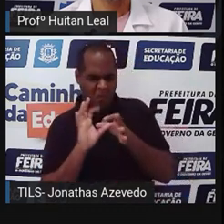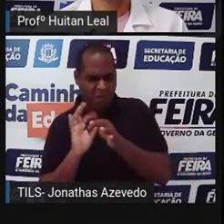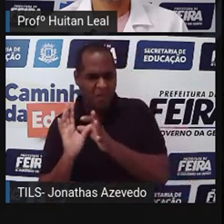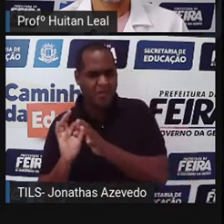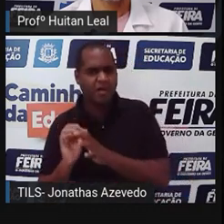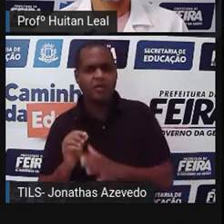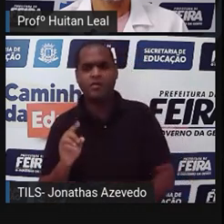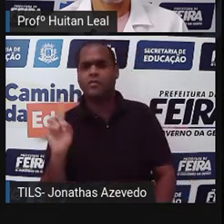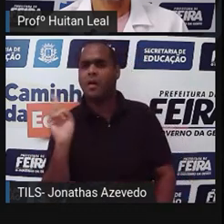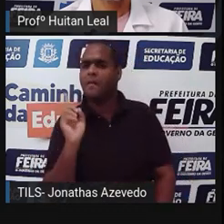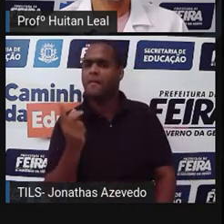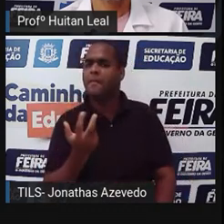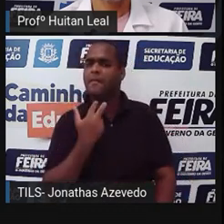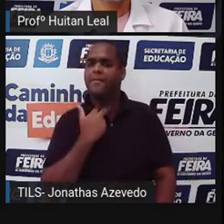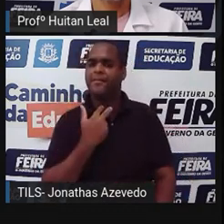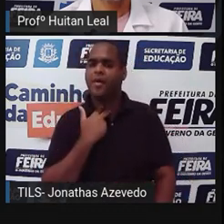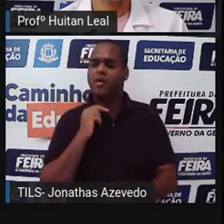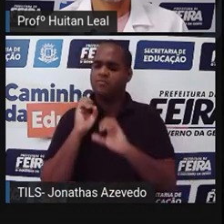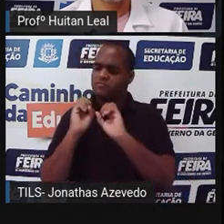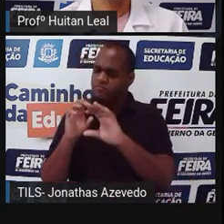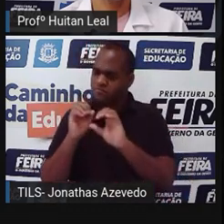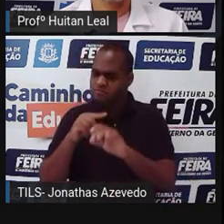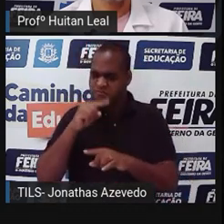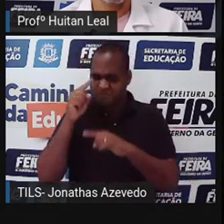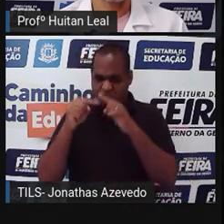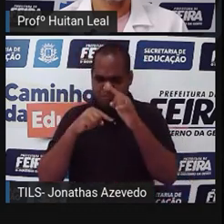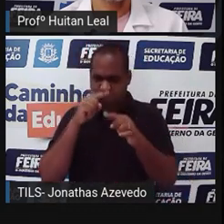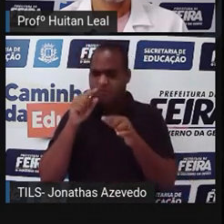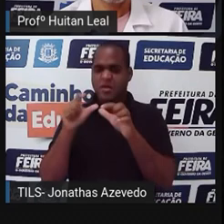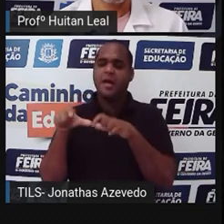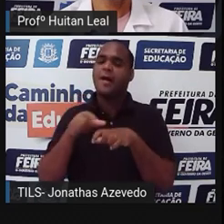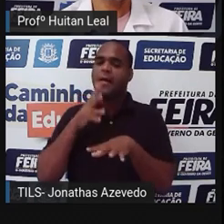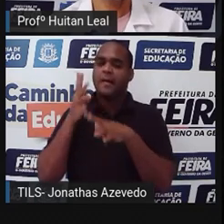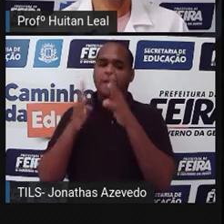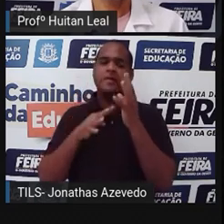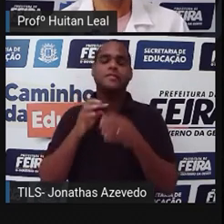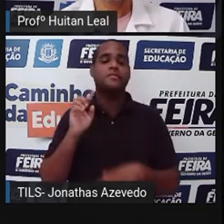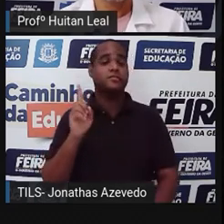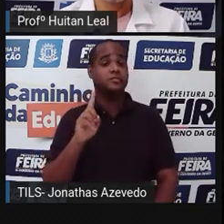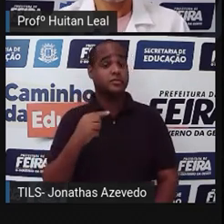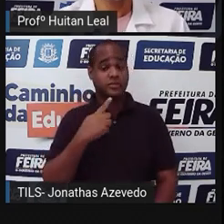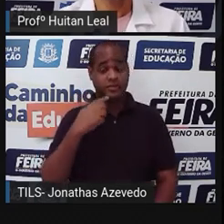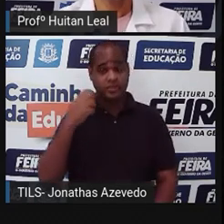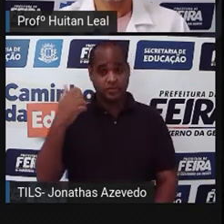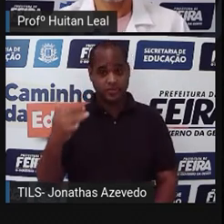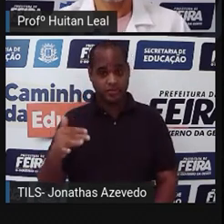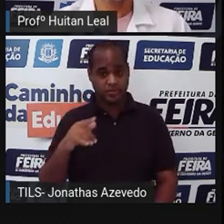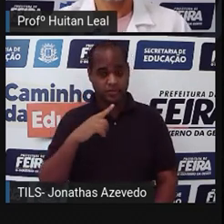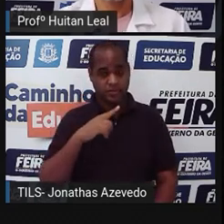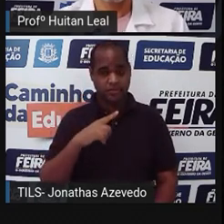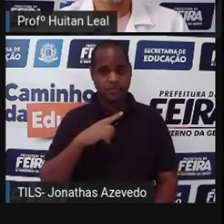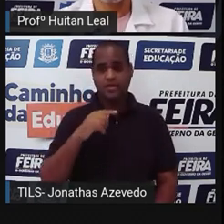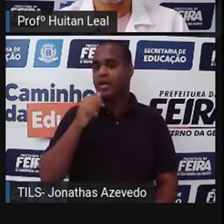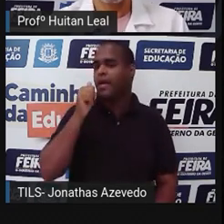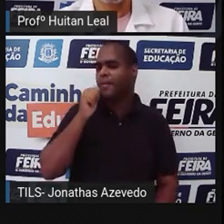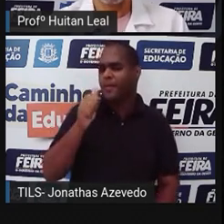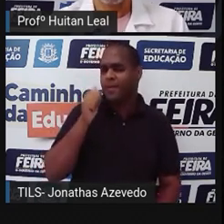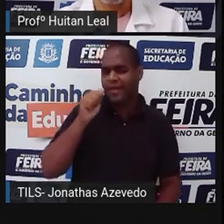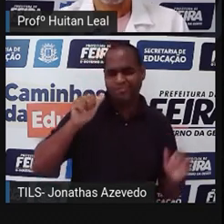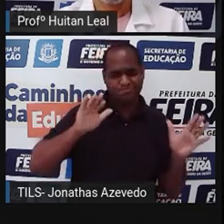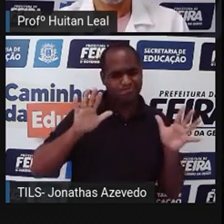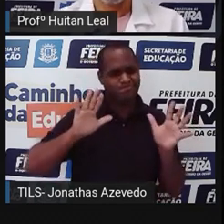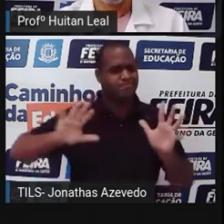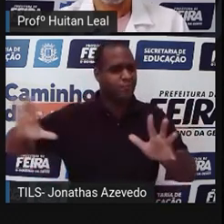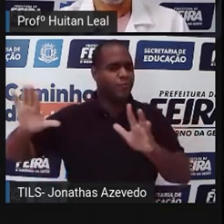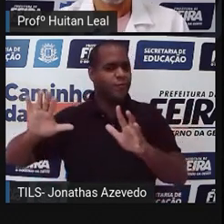Vou lhe ensinar a não mais meter o nariz em toda a parte. Ao dizer isso, ele empurrou bruscamente Lise,